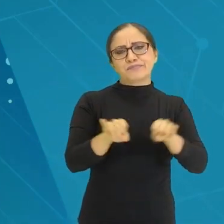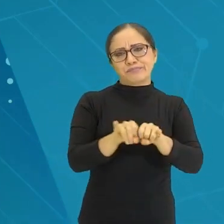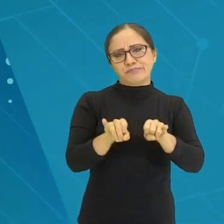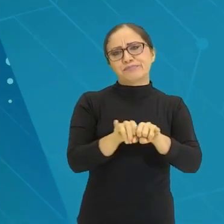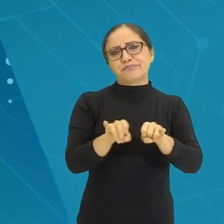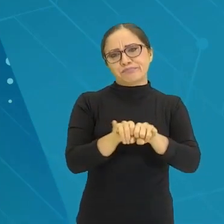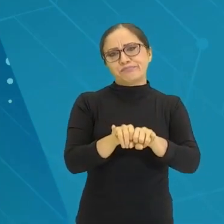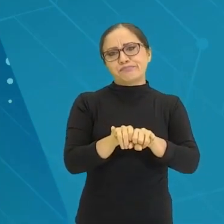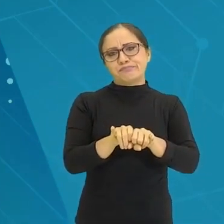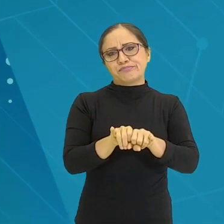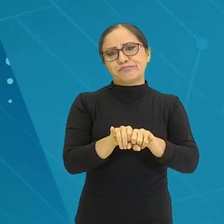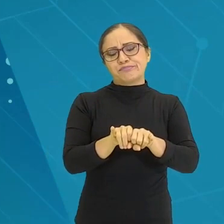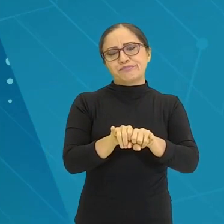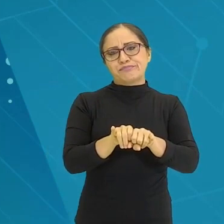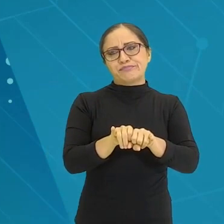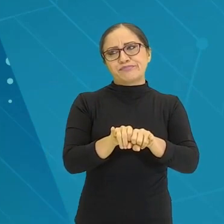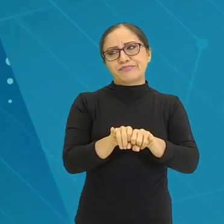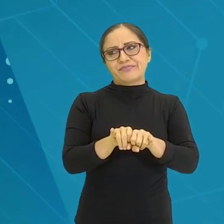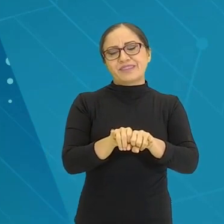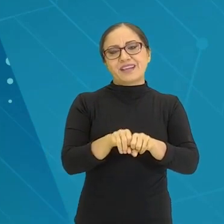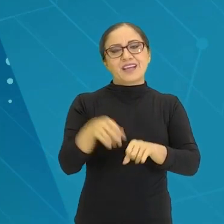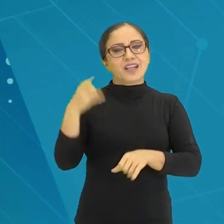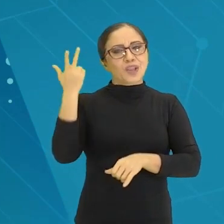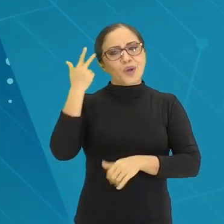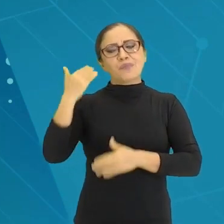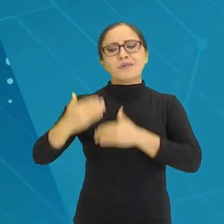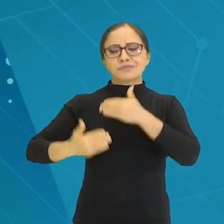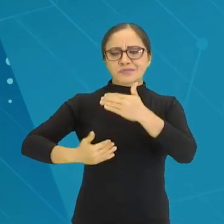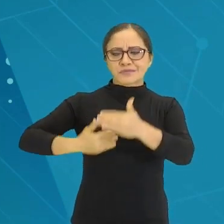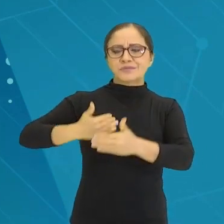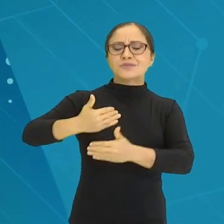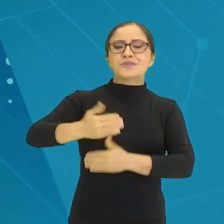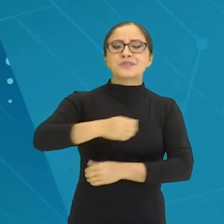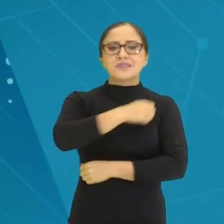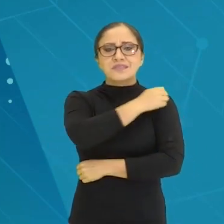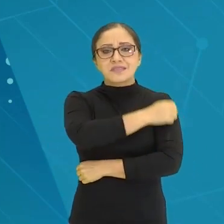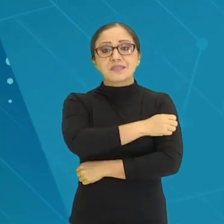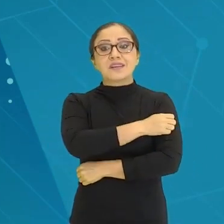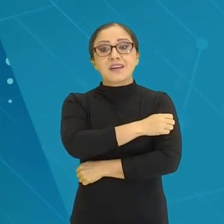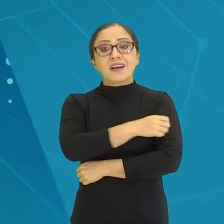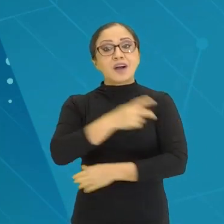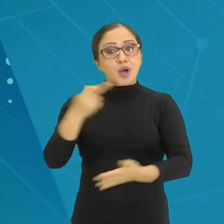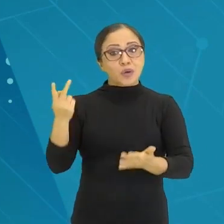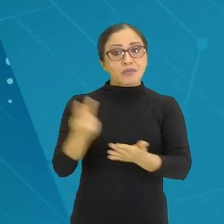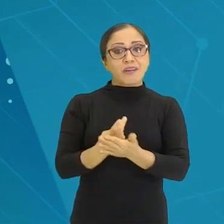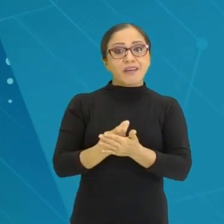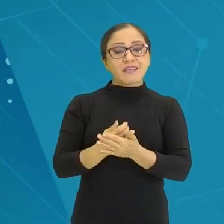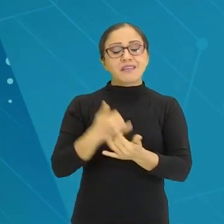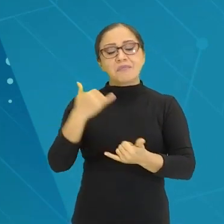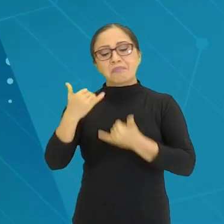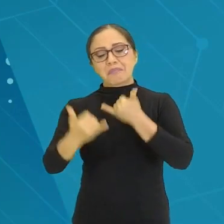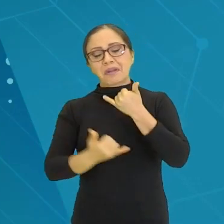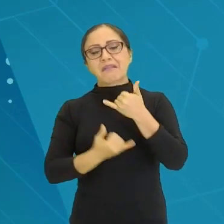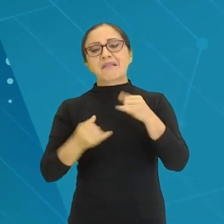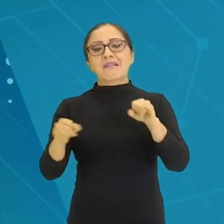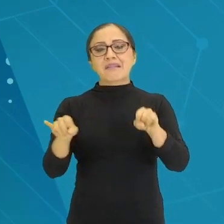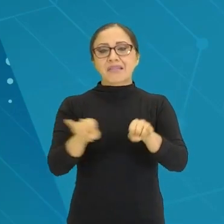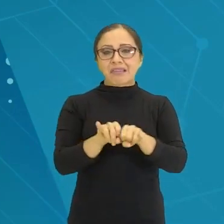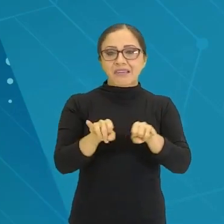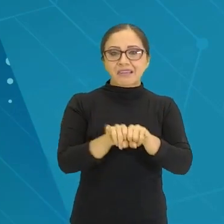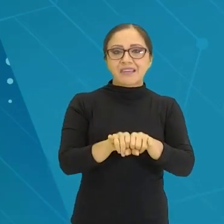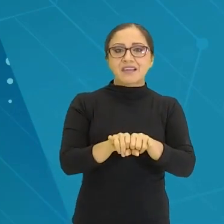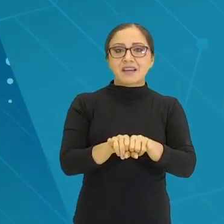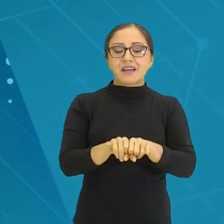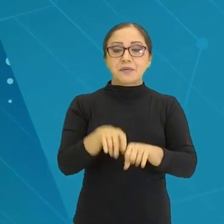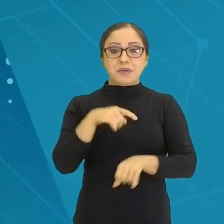Faz parte do processo de construção dos alunos. Rola abobrinha, rola uma brincadeira, rola não sei o quê. Mas se...